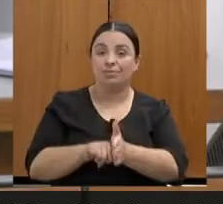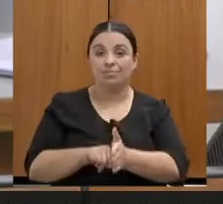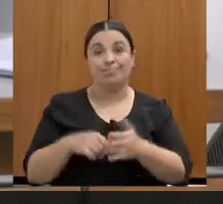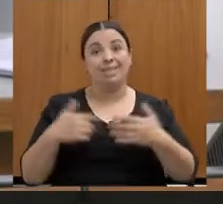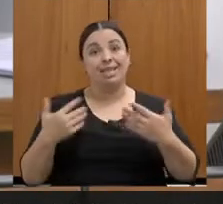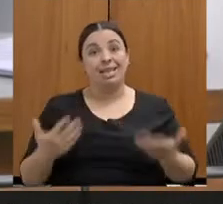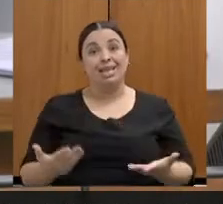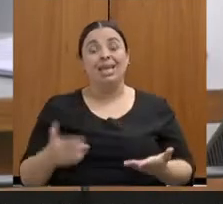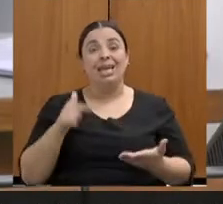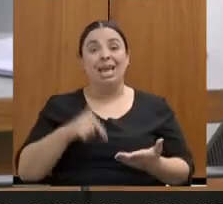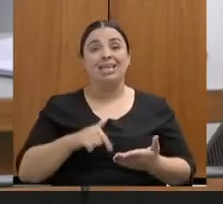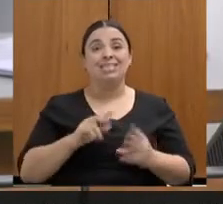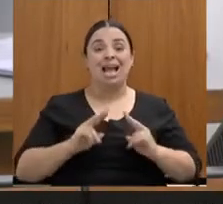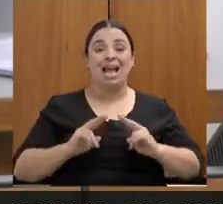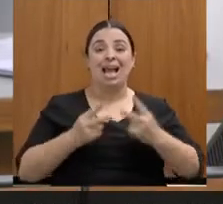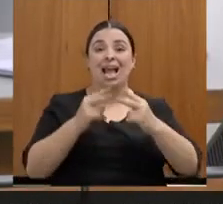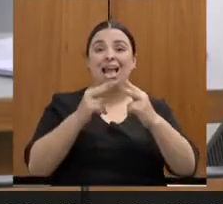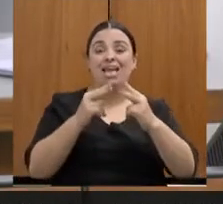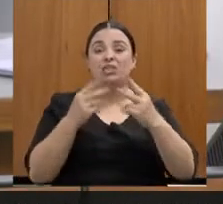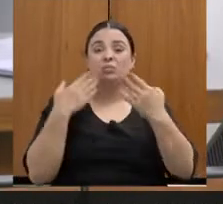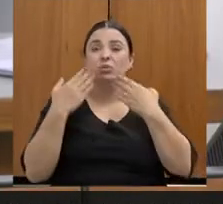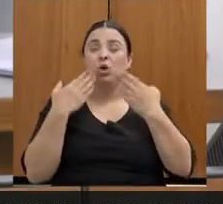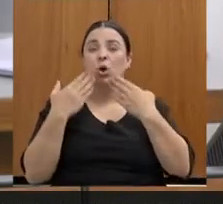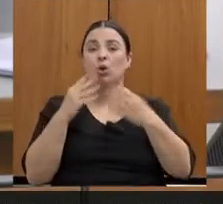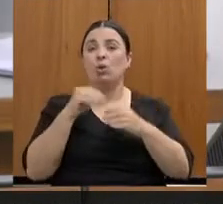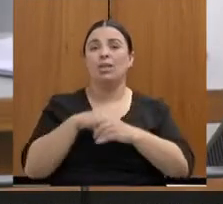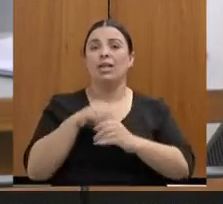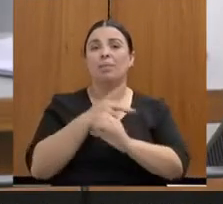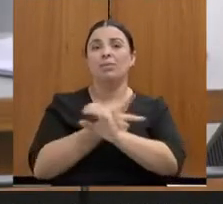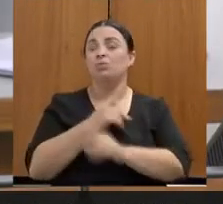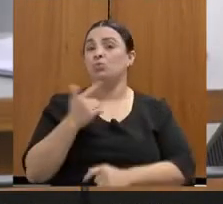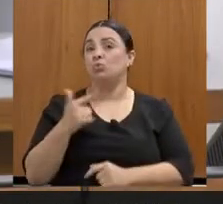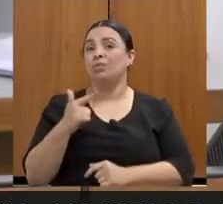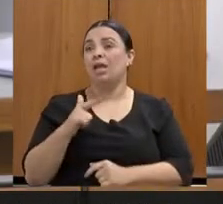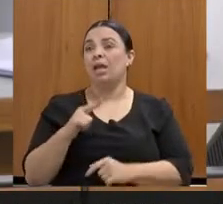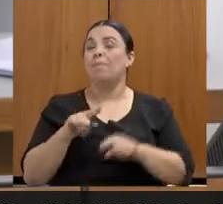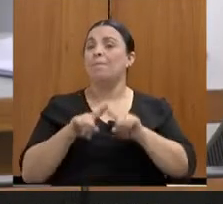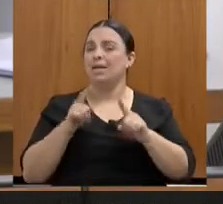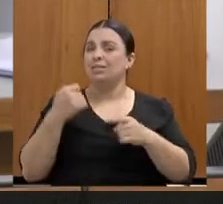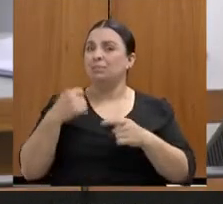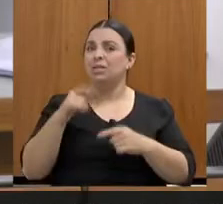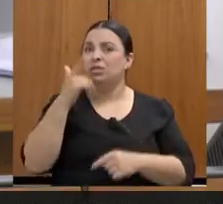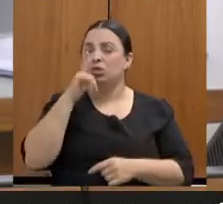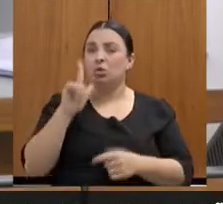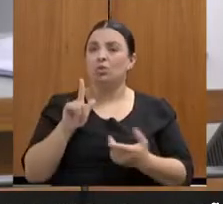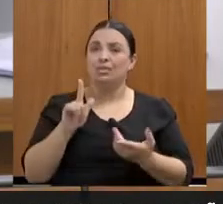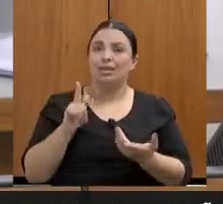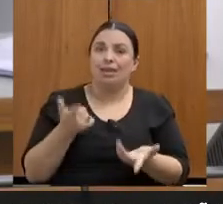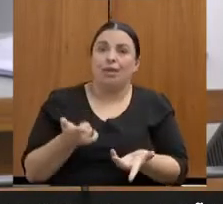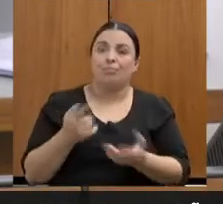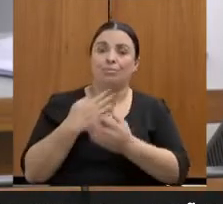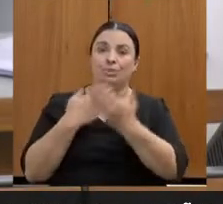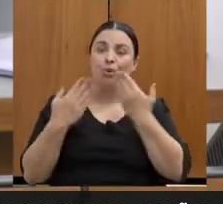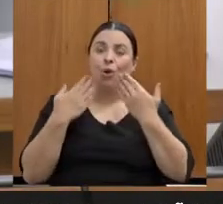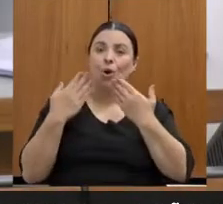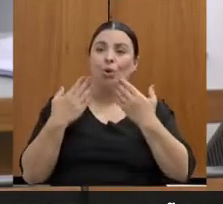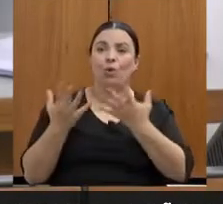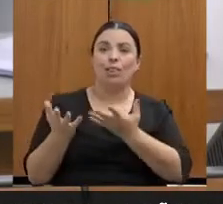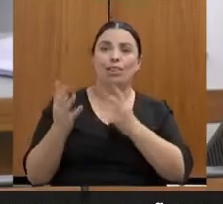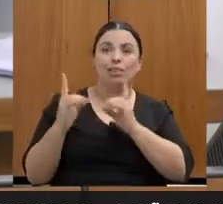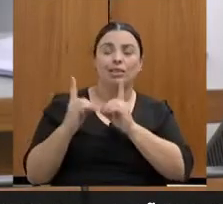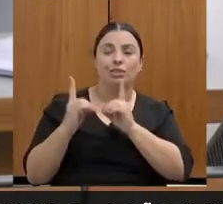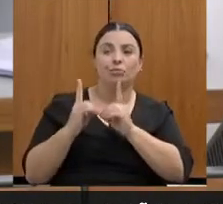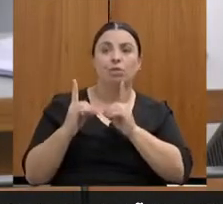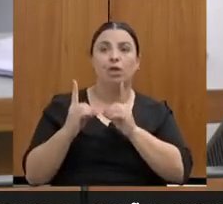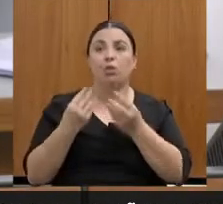isso tem que ser buscado por meio de parcerias. E nós temos também expectativas de conseguir